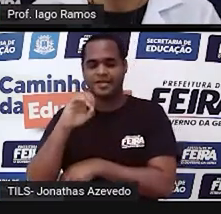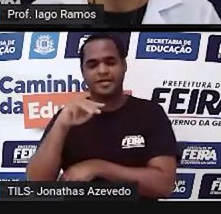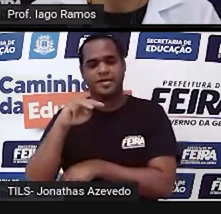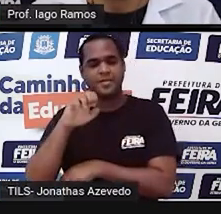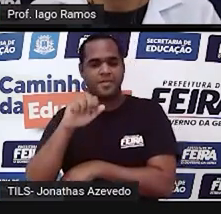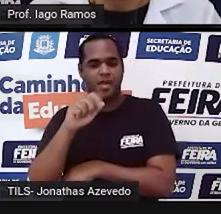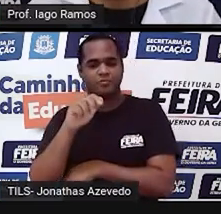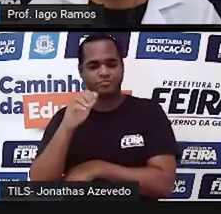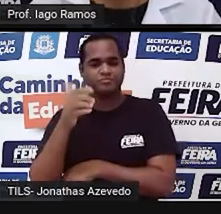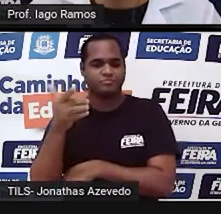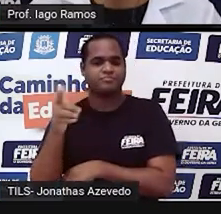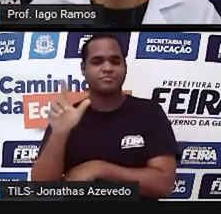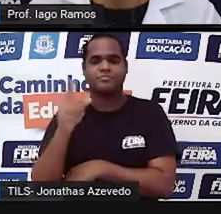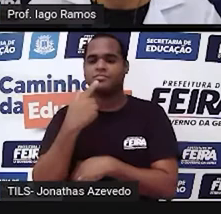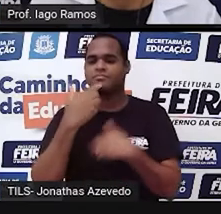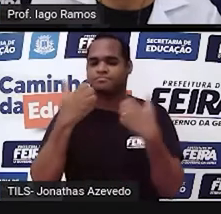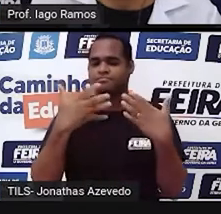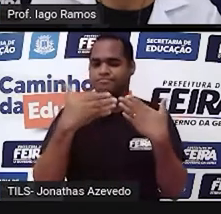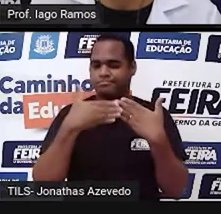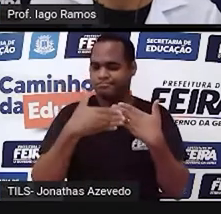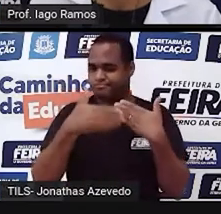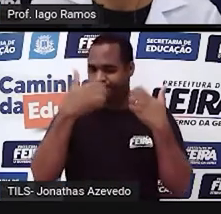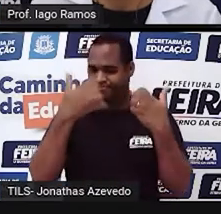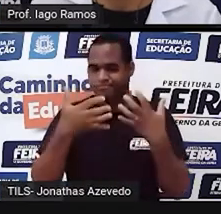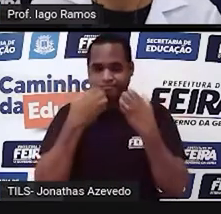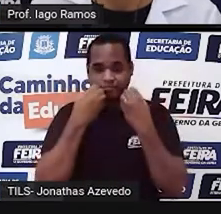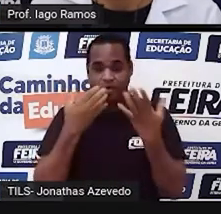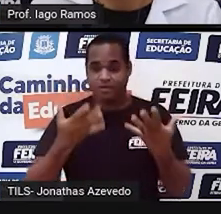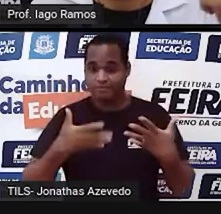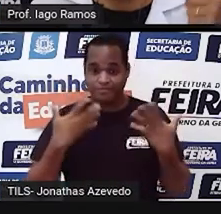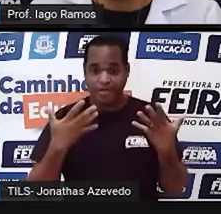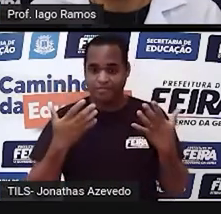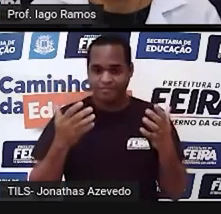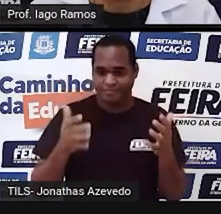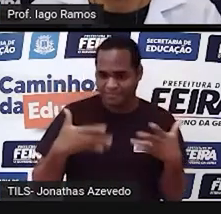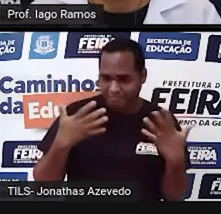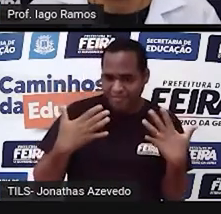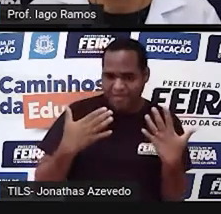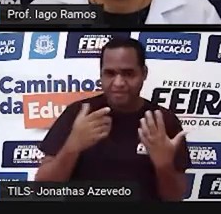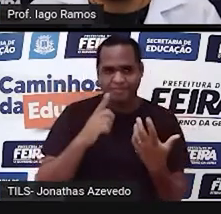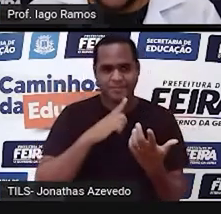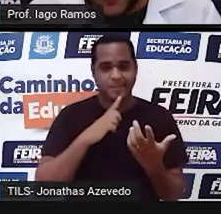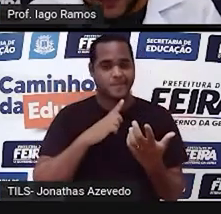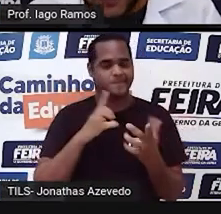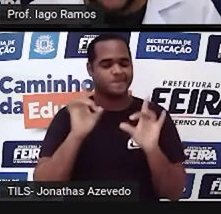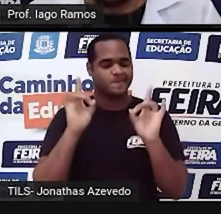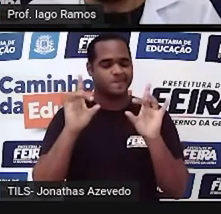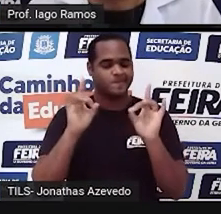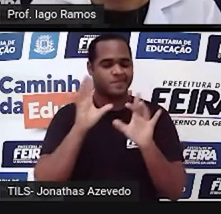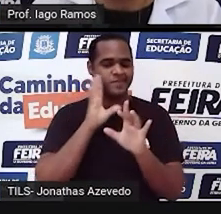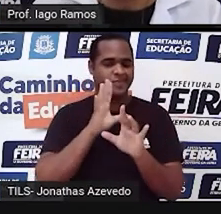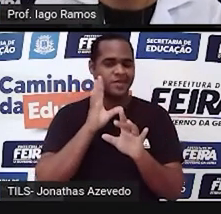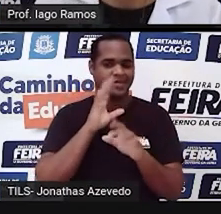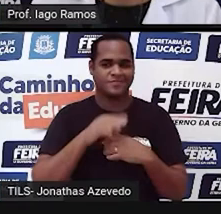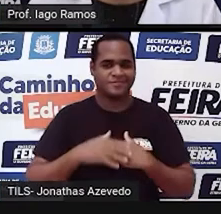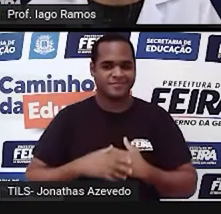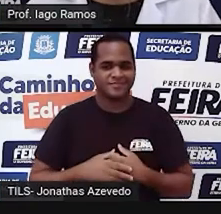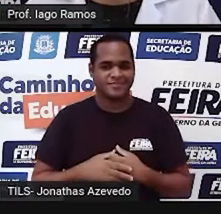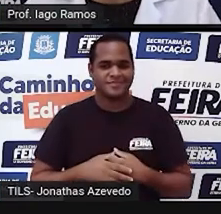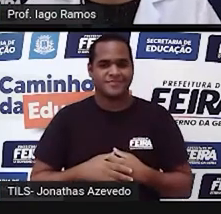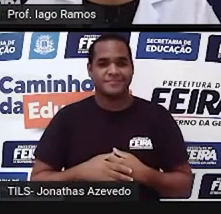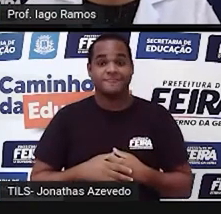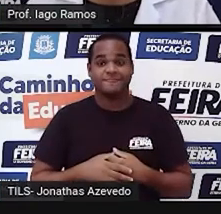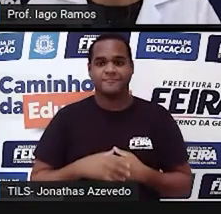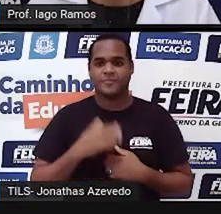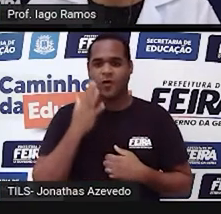Valeu? Então vamos seguindo? Empolgado? Empolgada? Vamos lá porque vai ser muito massa. Bom, olha só que